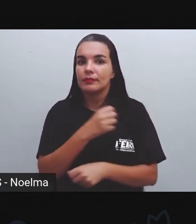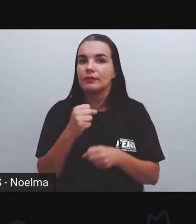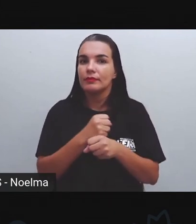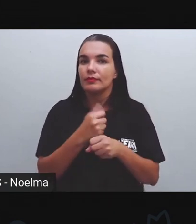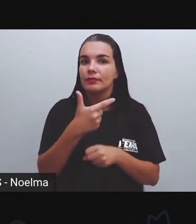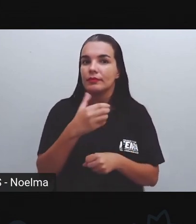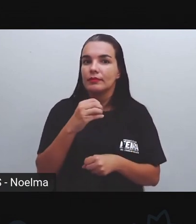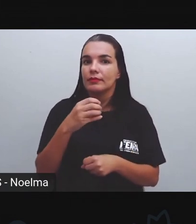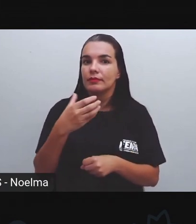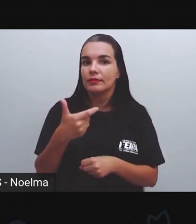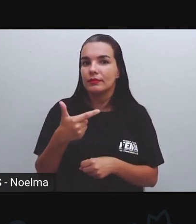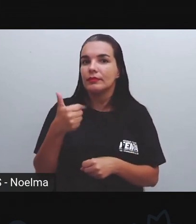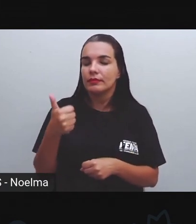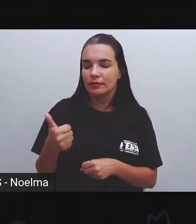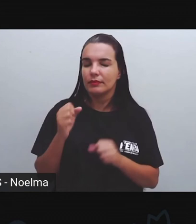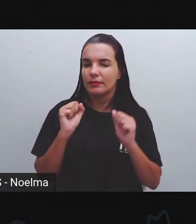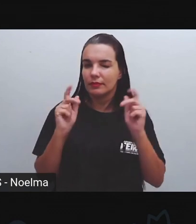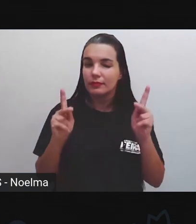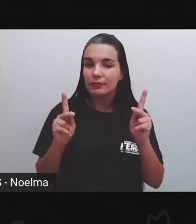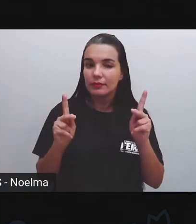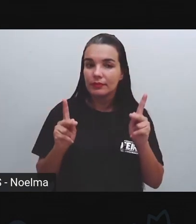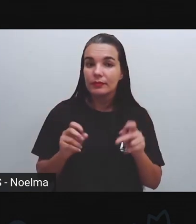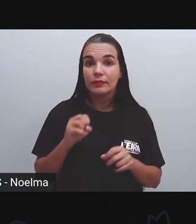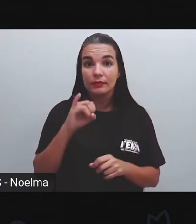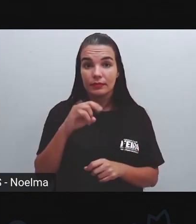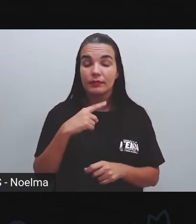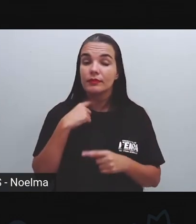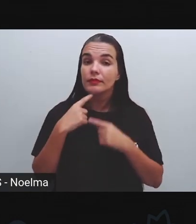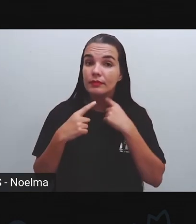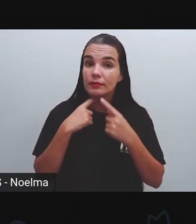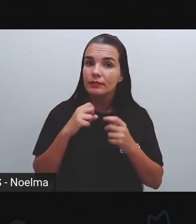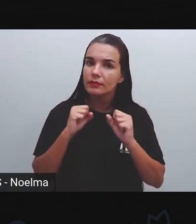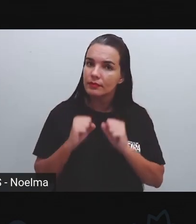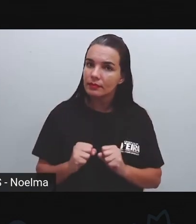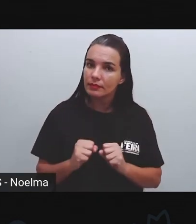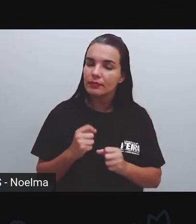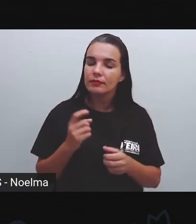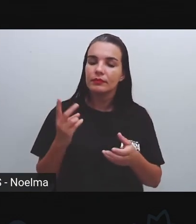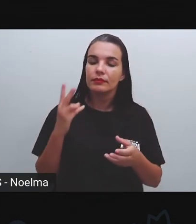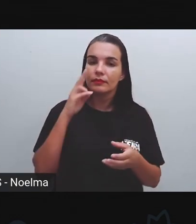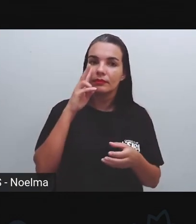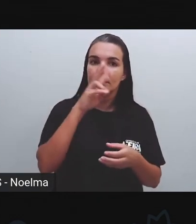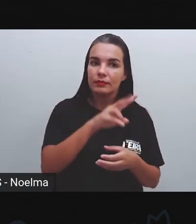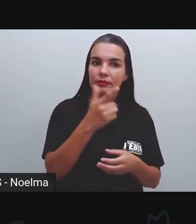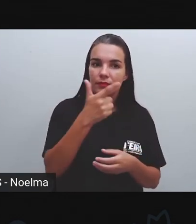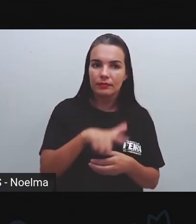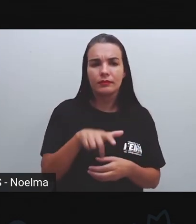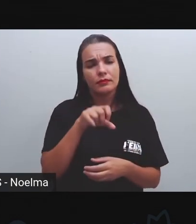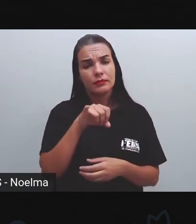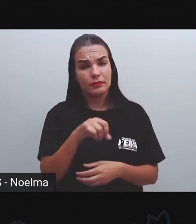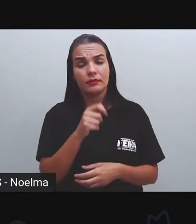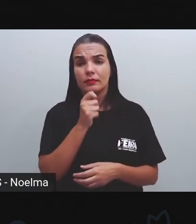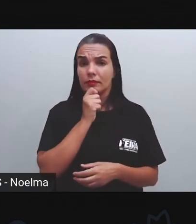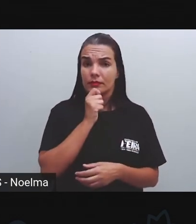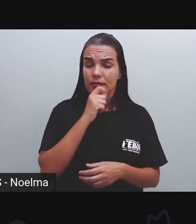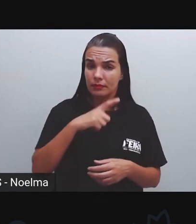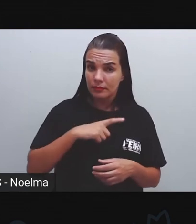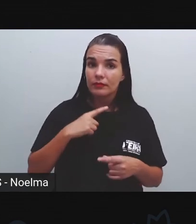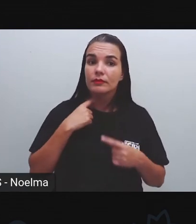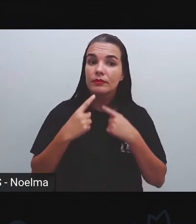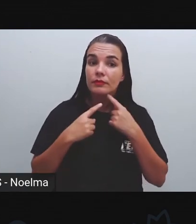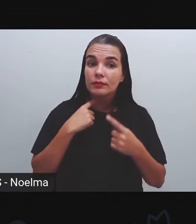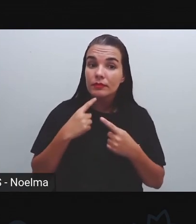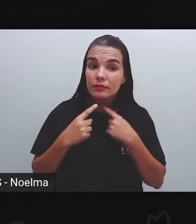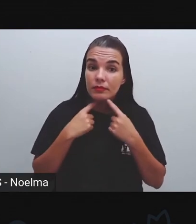letivo 2021 Certo? Se sentirem qualquer dúvida Assistam novamente Se mesmo assim Vocês tiverem dúvidas Em